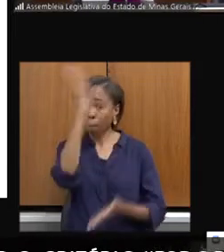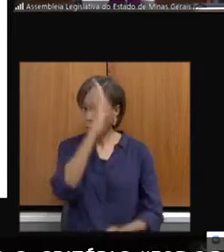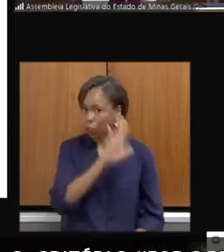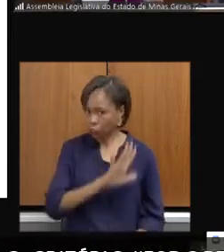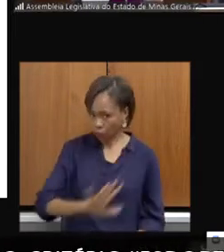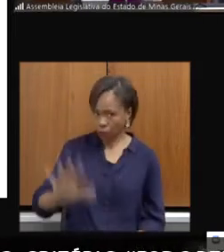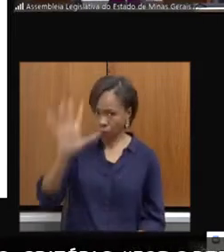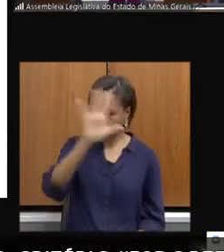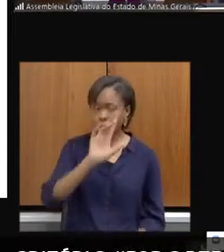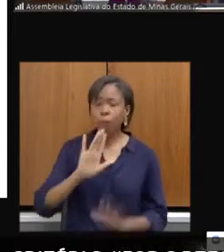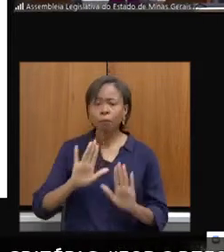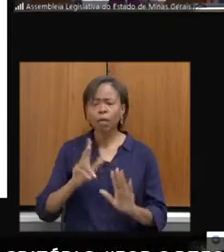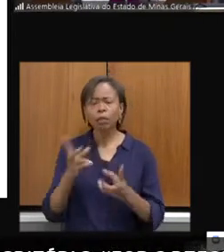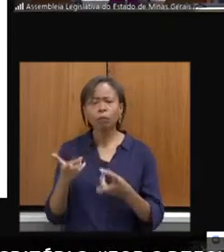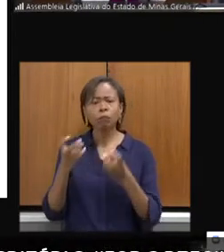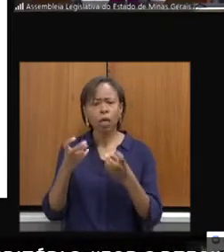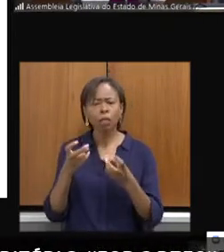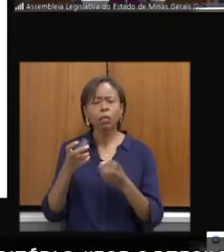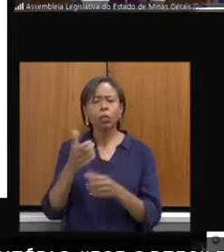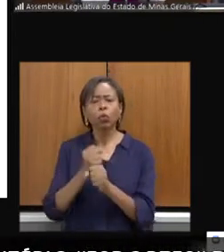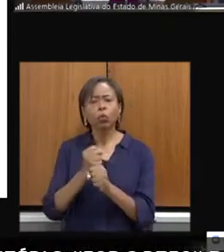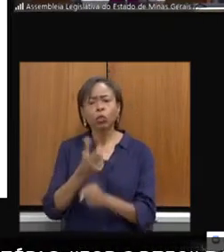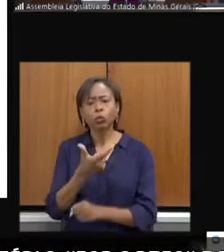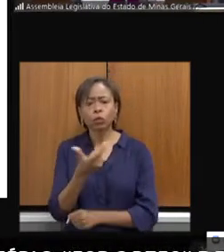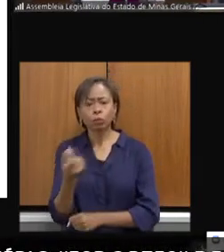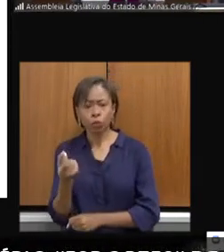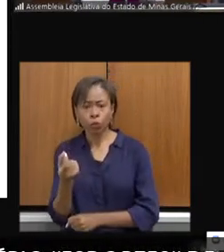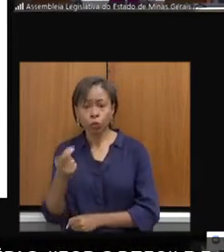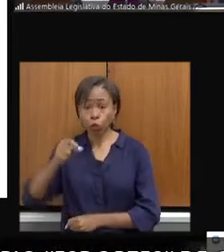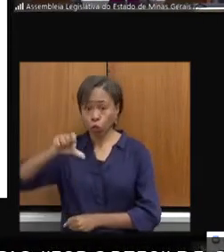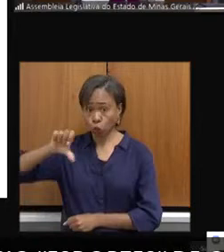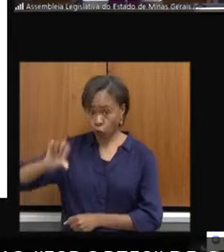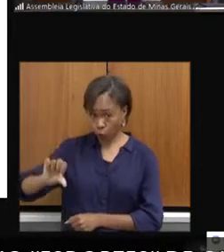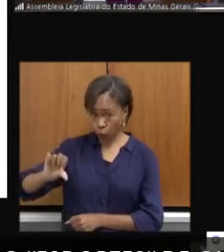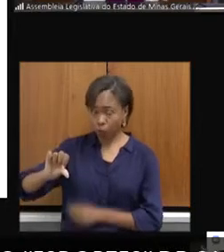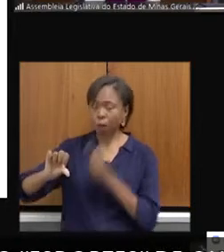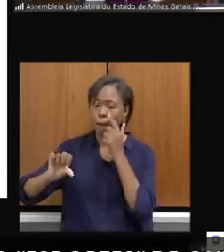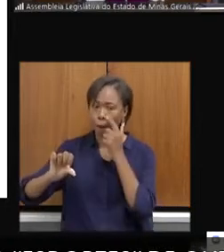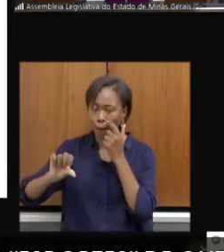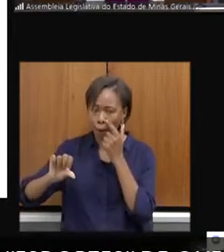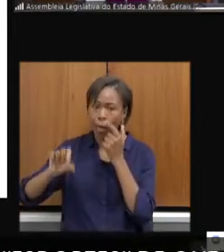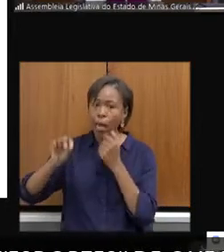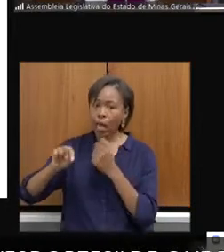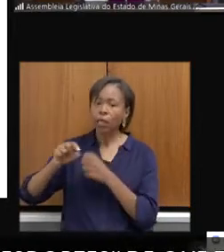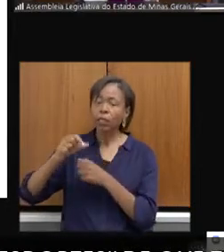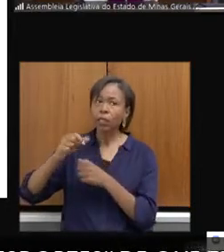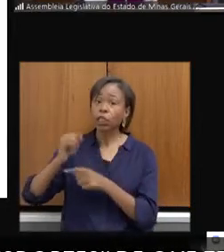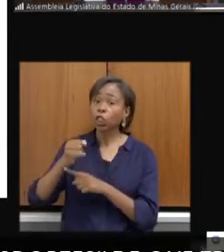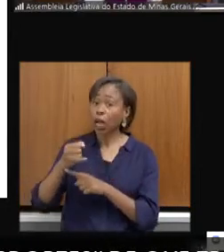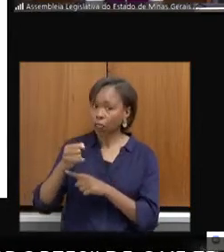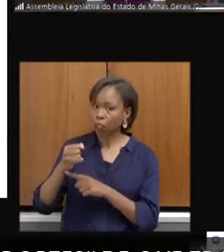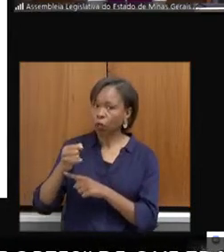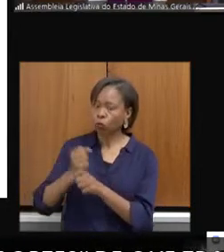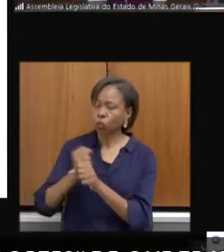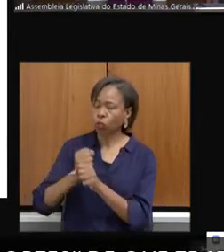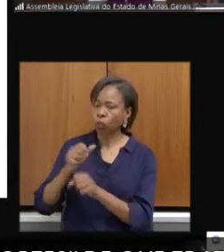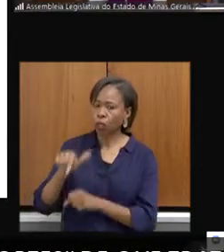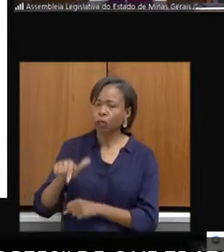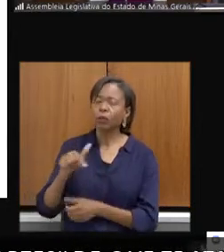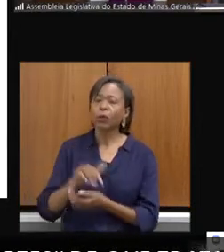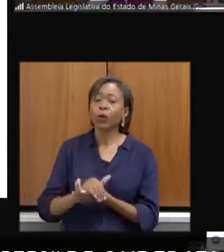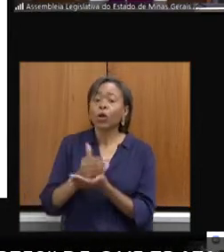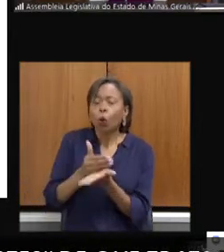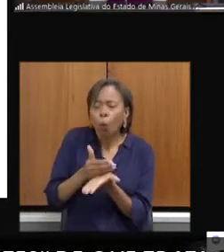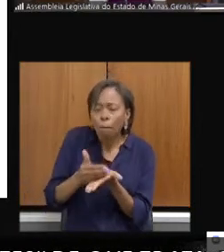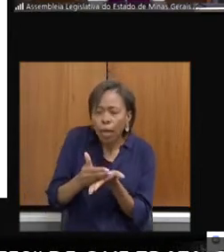Mas o que a gente percebe? Em 2009, que é exatamente em janeiro de 2009, que quando começa a